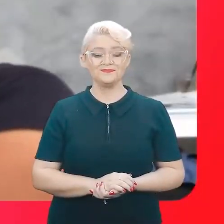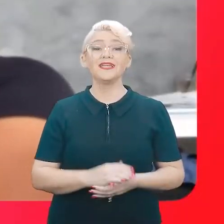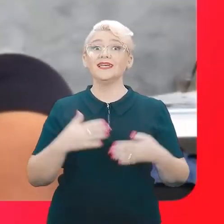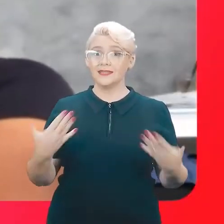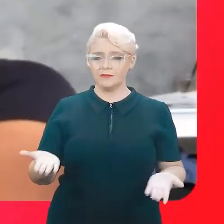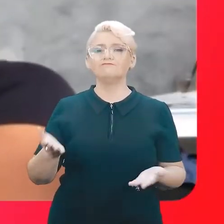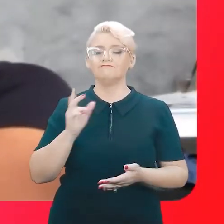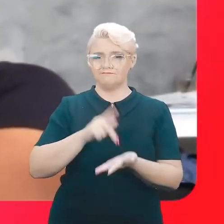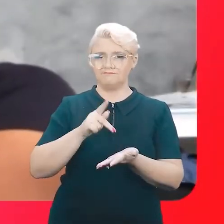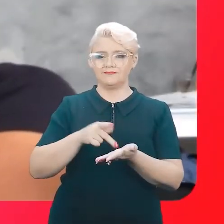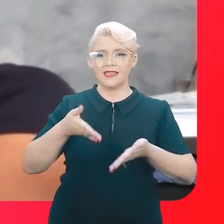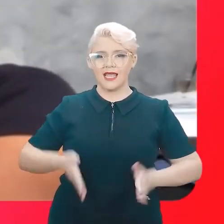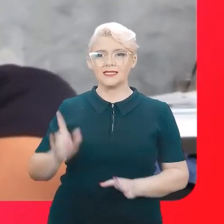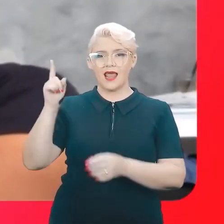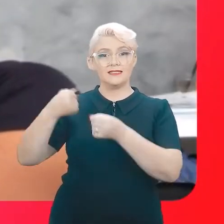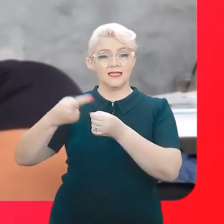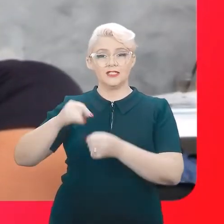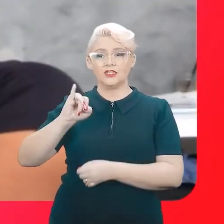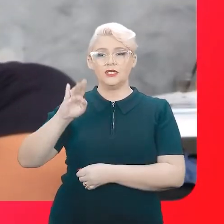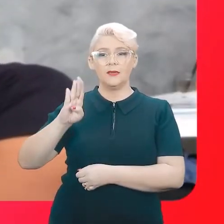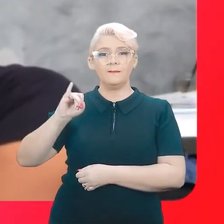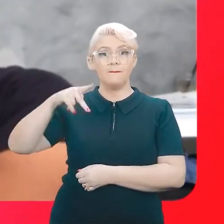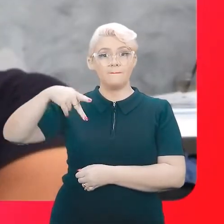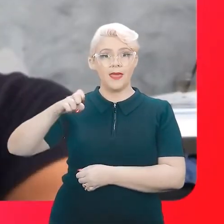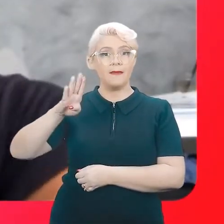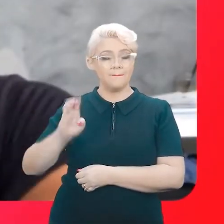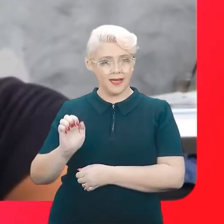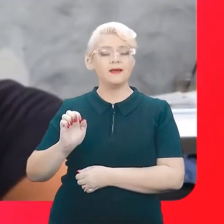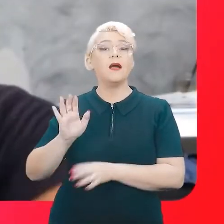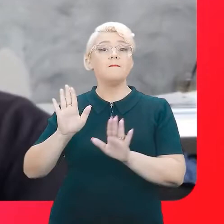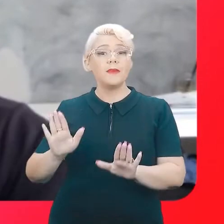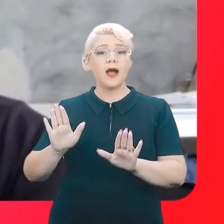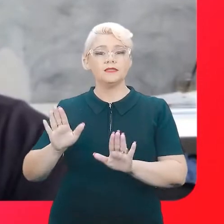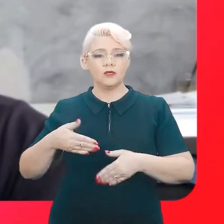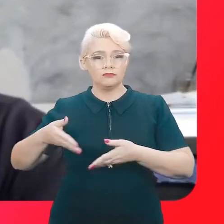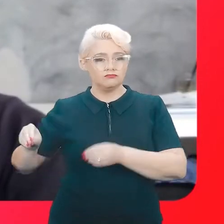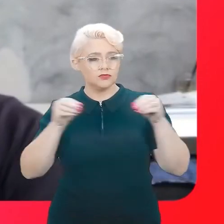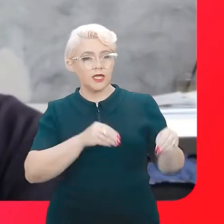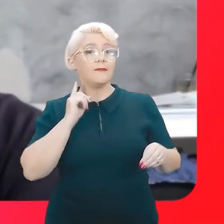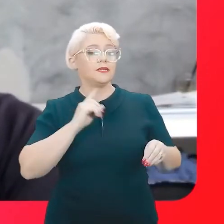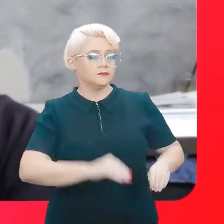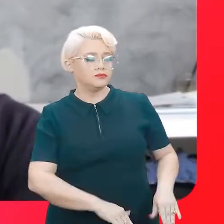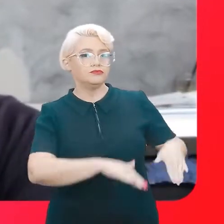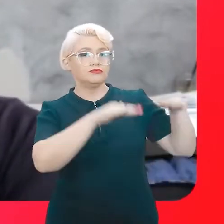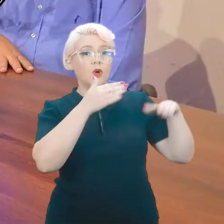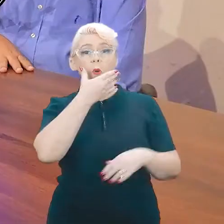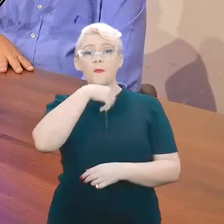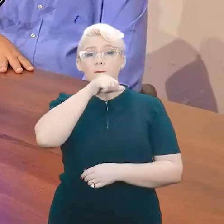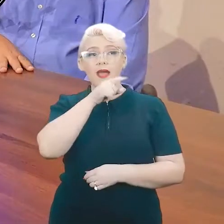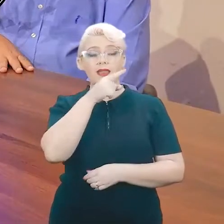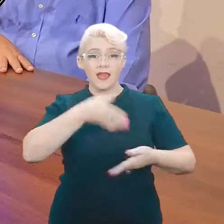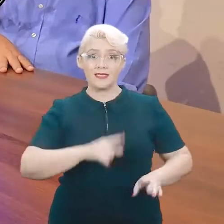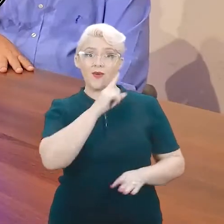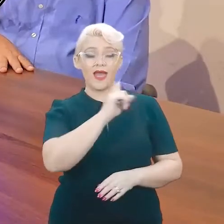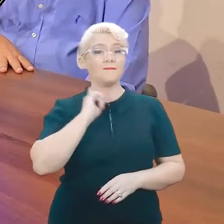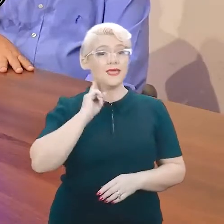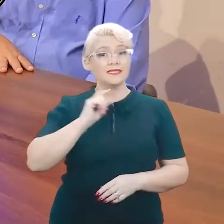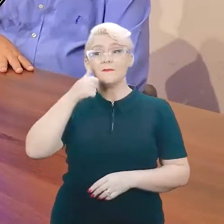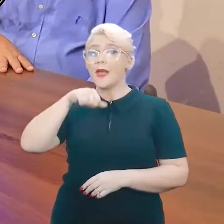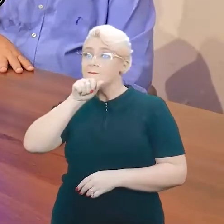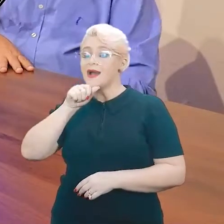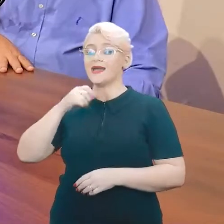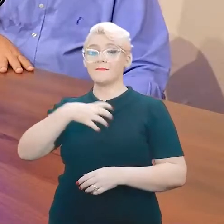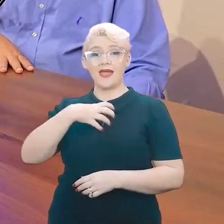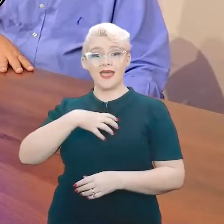Então, eu nasci em Bipeva, Bahia, né? Mas eu fui criada em Minas Gerais. Meu pai é mineiro, minha mãe é baiana. Então, eu sou